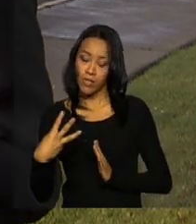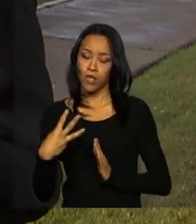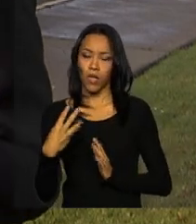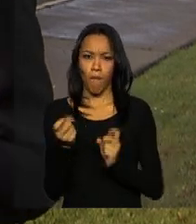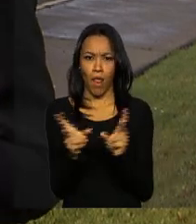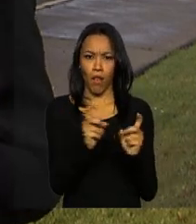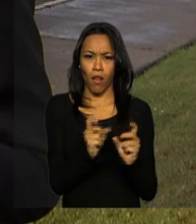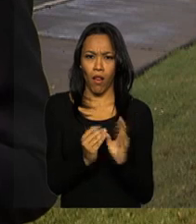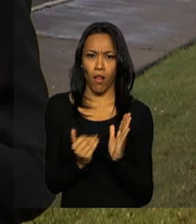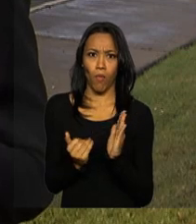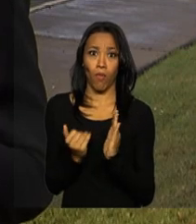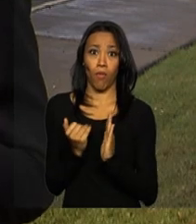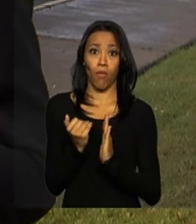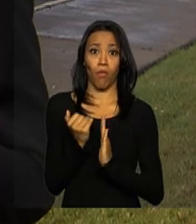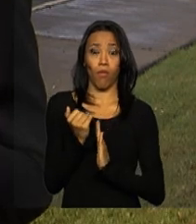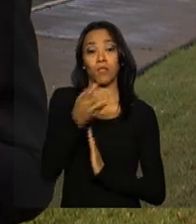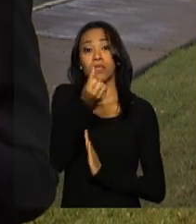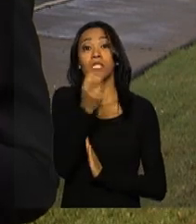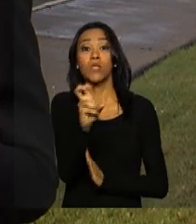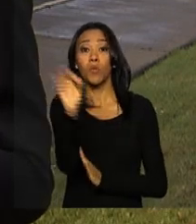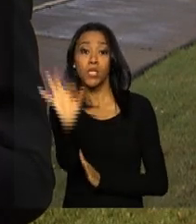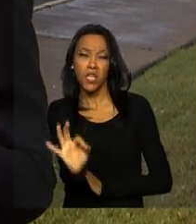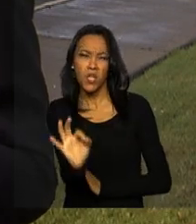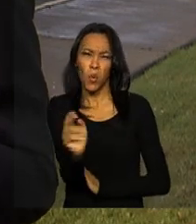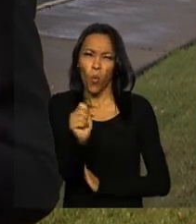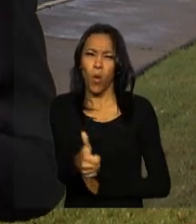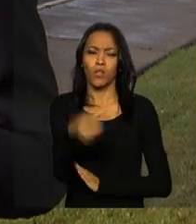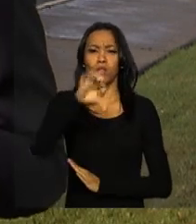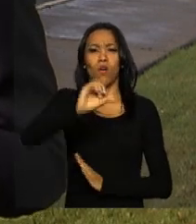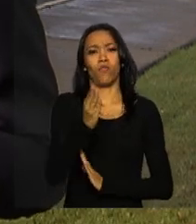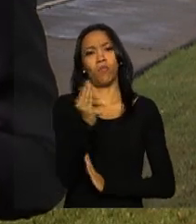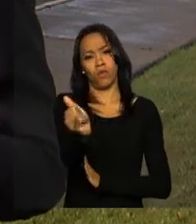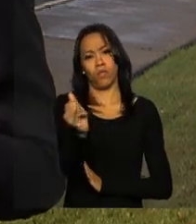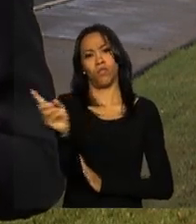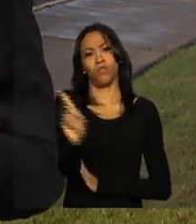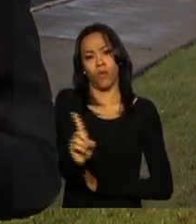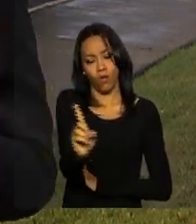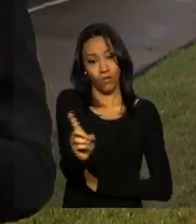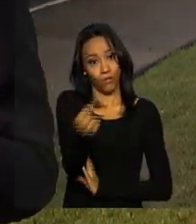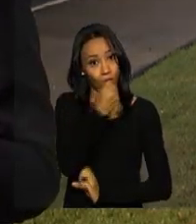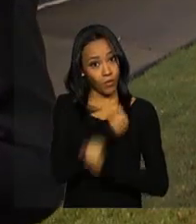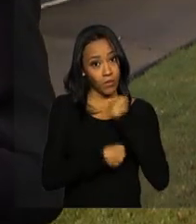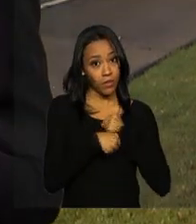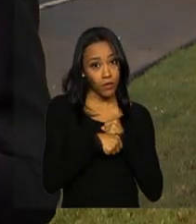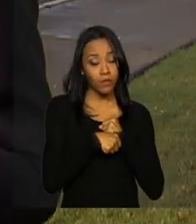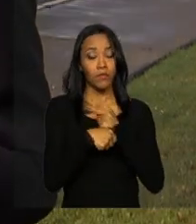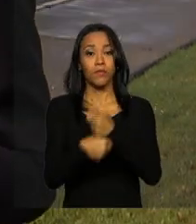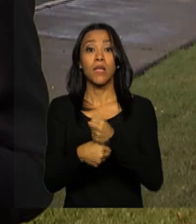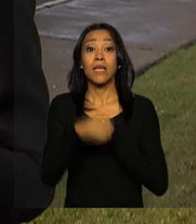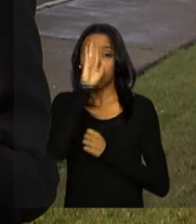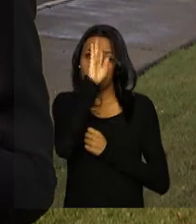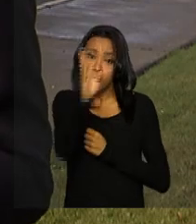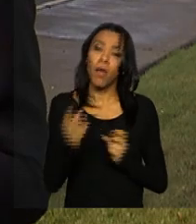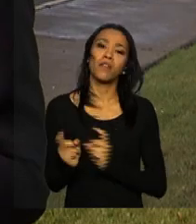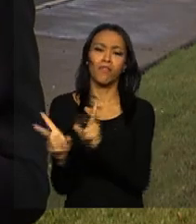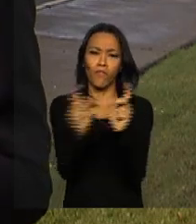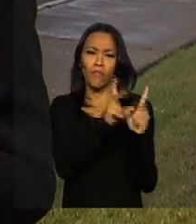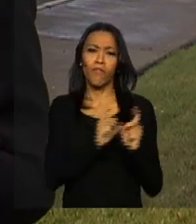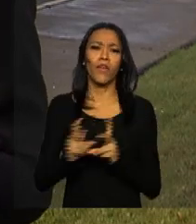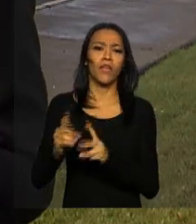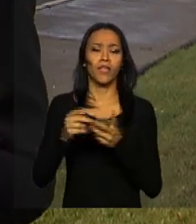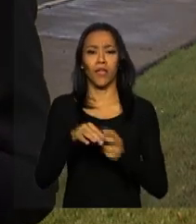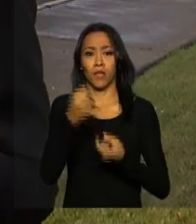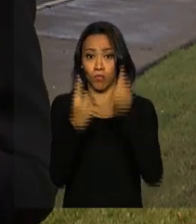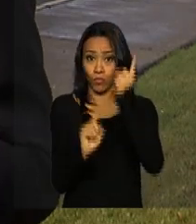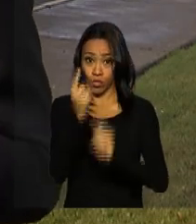de 65%, chegando a quase 9 bilhões de dólares no ano passado. As principais exportações brasileiras para o Chile